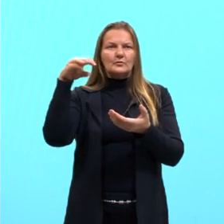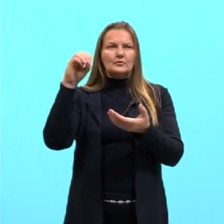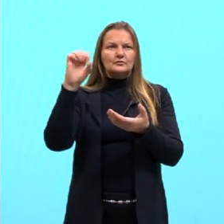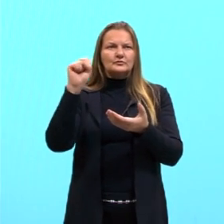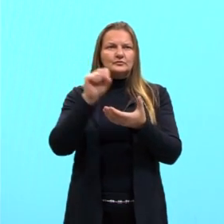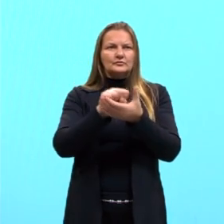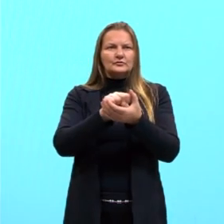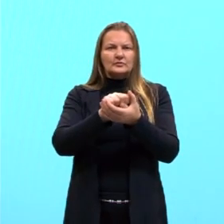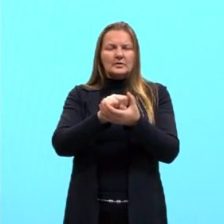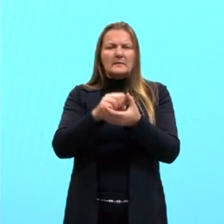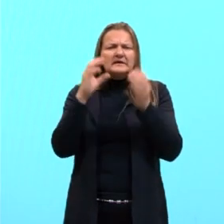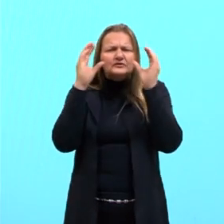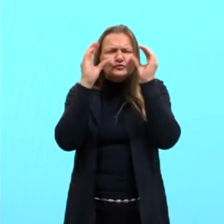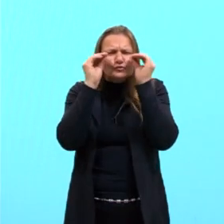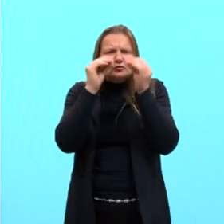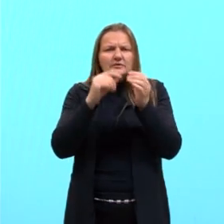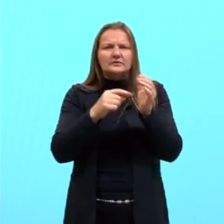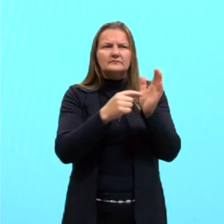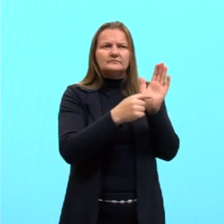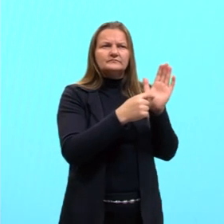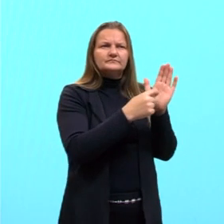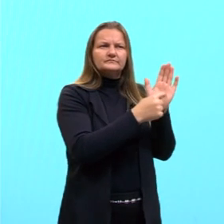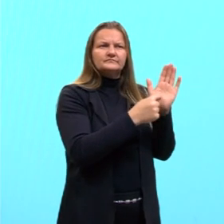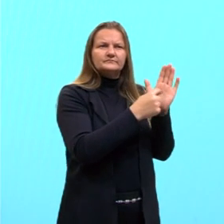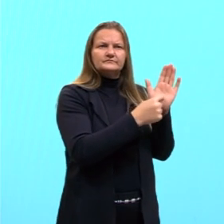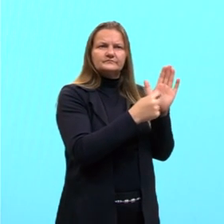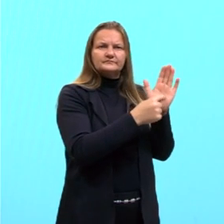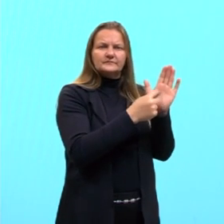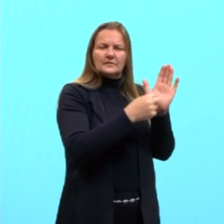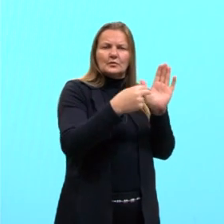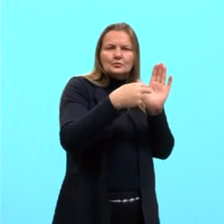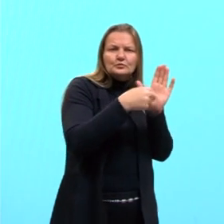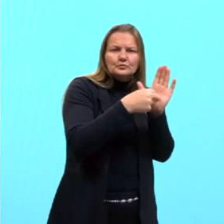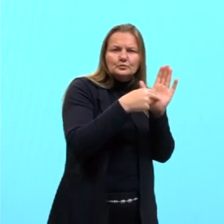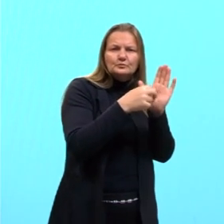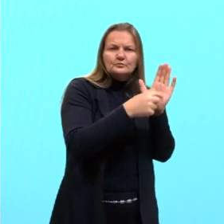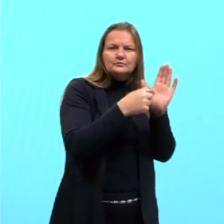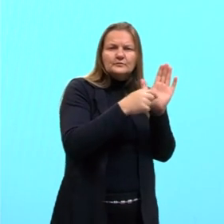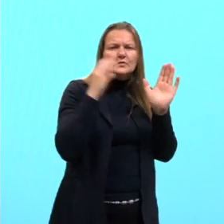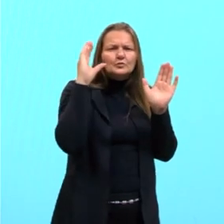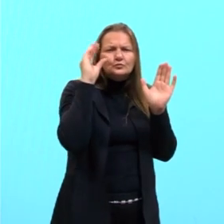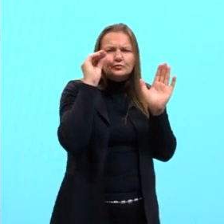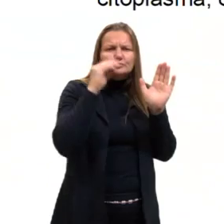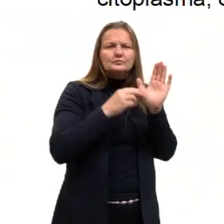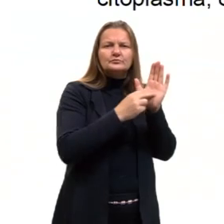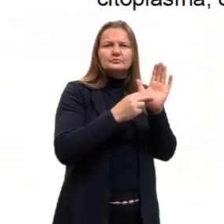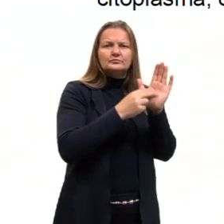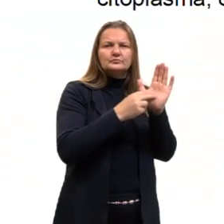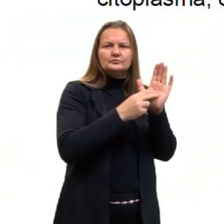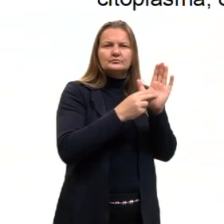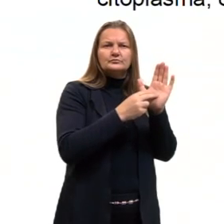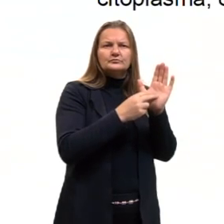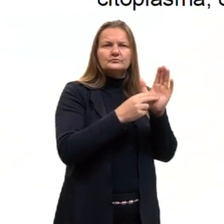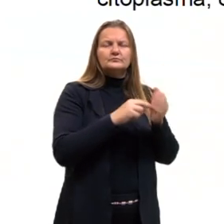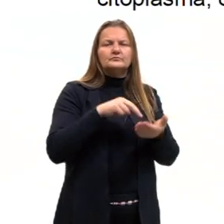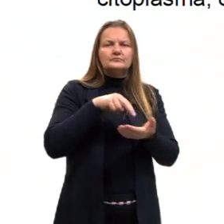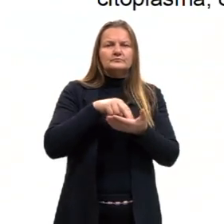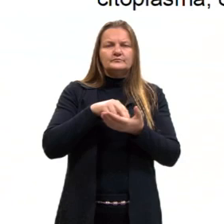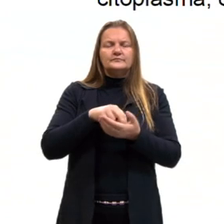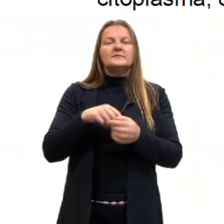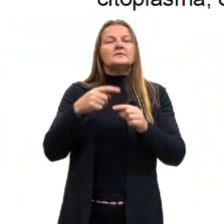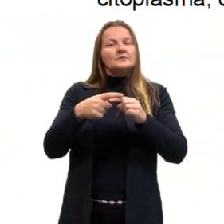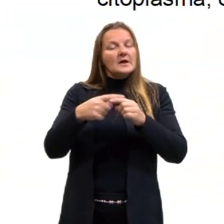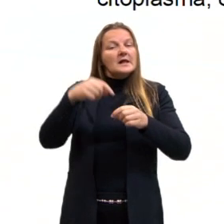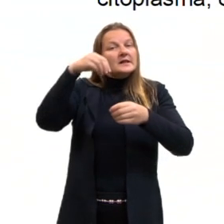corada do núcleo. Aqui está o núcleo e a parte mais coradinha é o nucleolo. Nessa